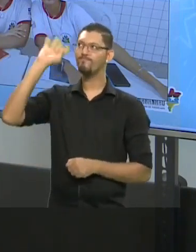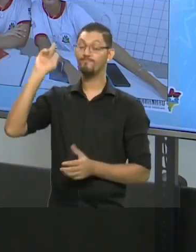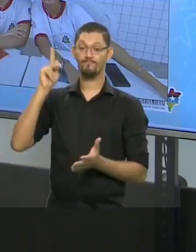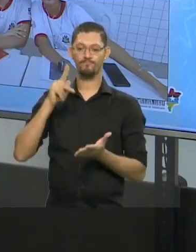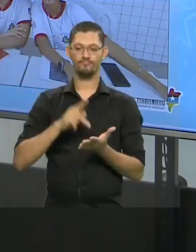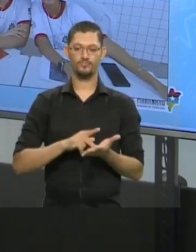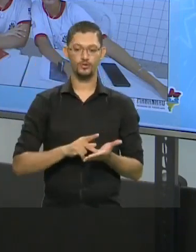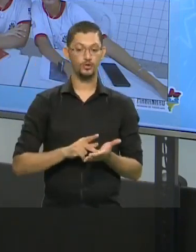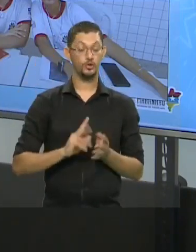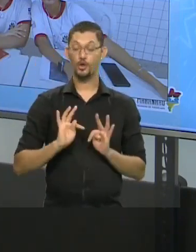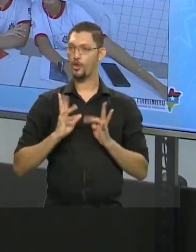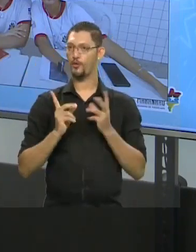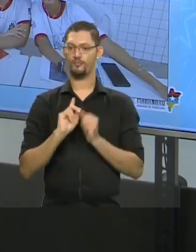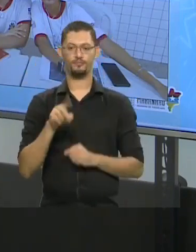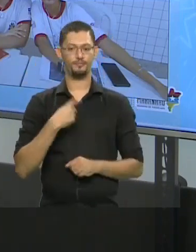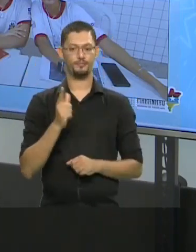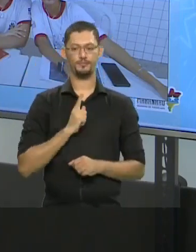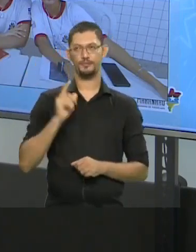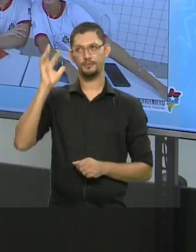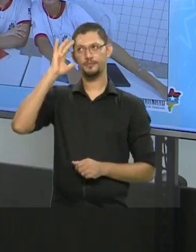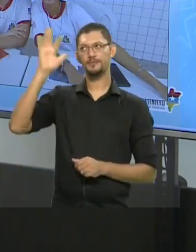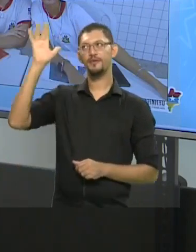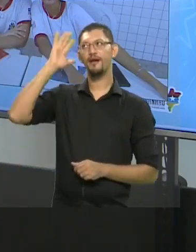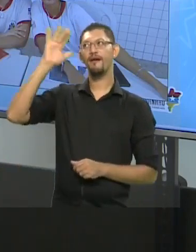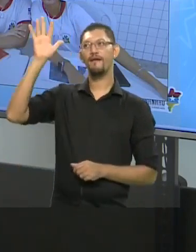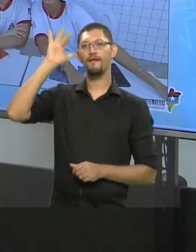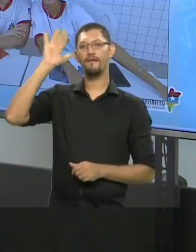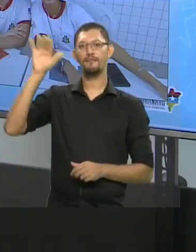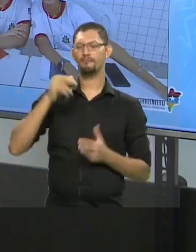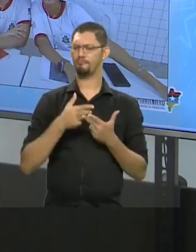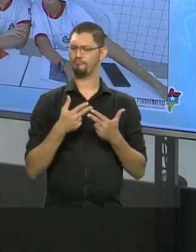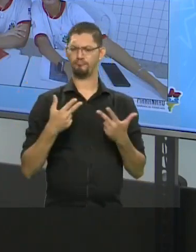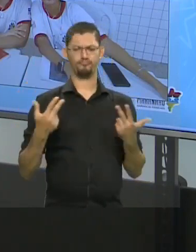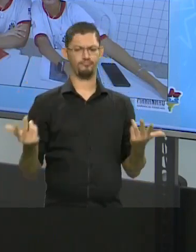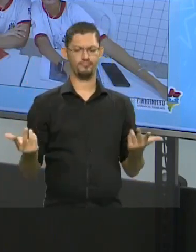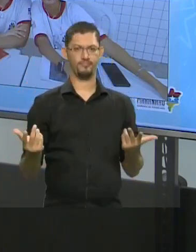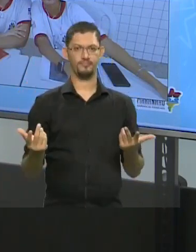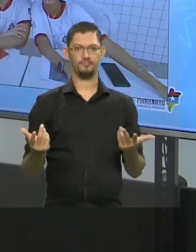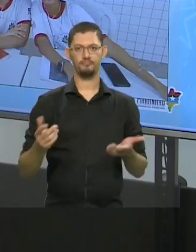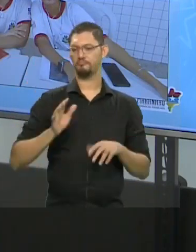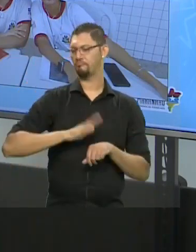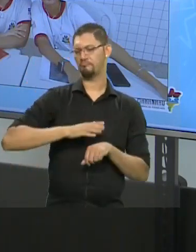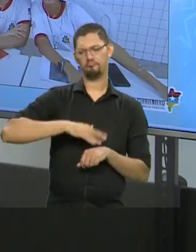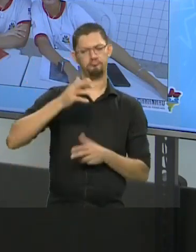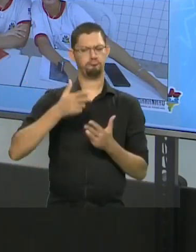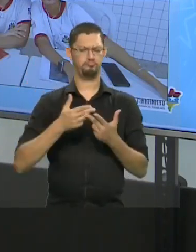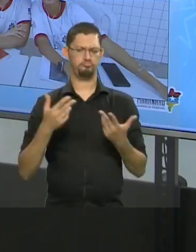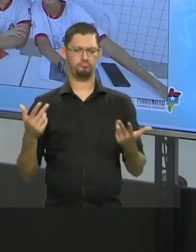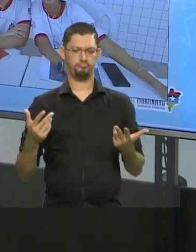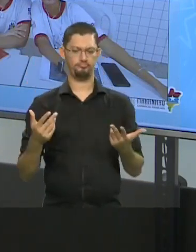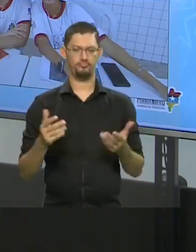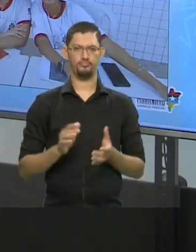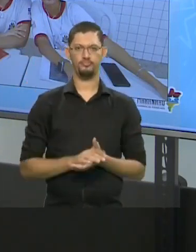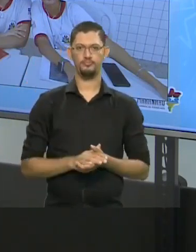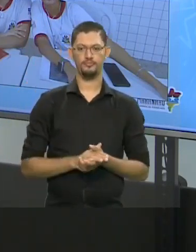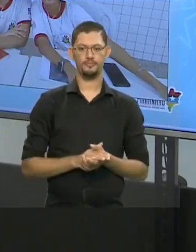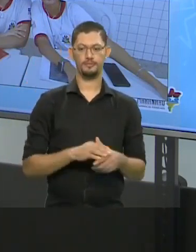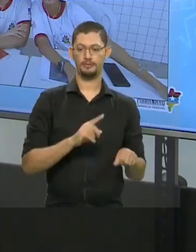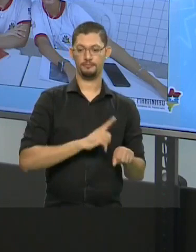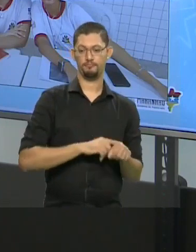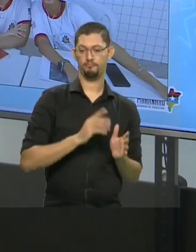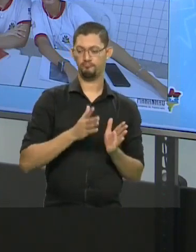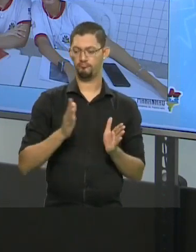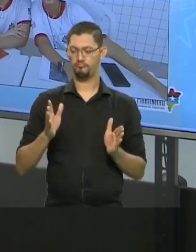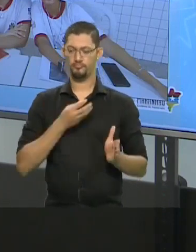Todos nós temos sonhos, todos nós sonhamos com coisas, às vezes com mais de uma coisa. Em cada momento da nossa